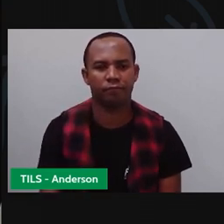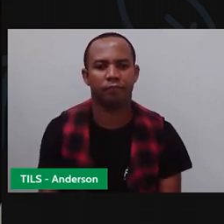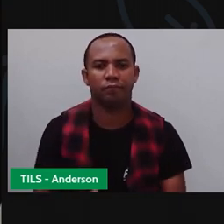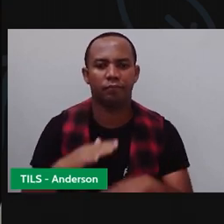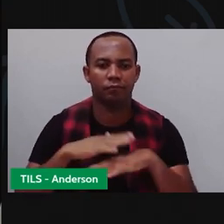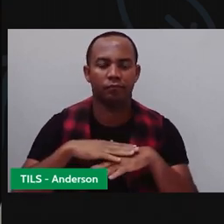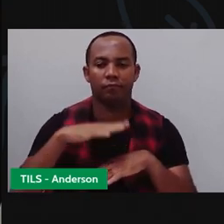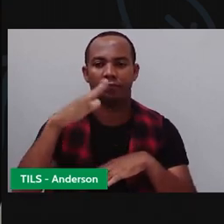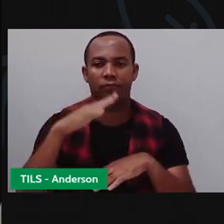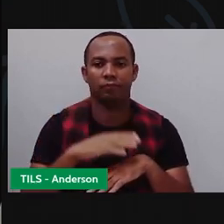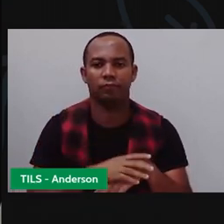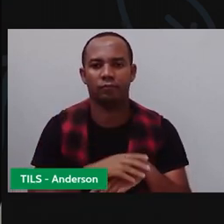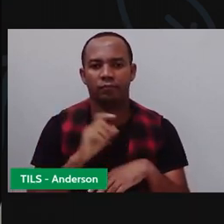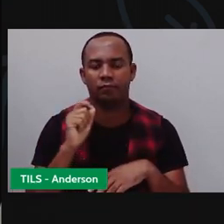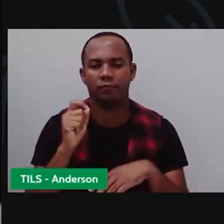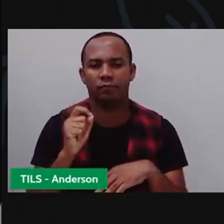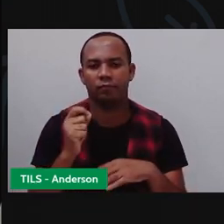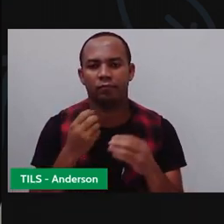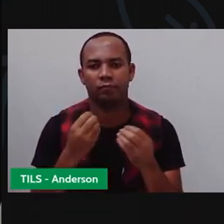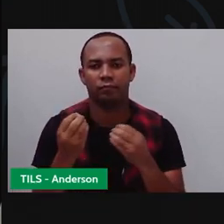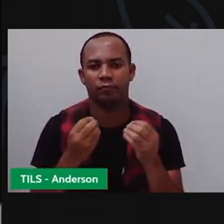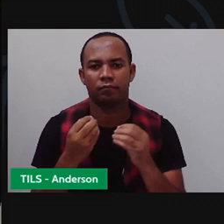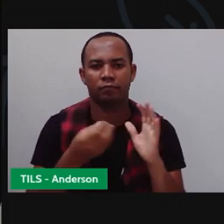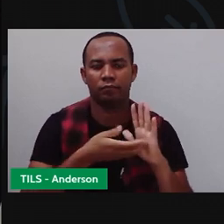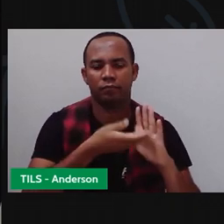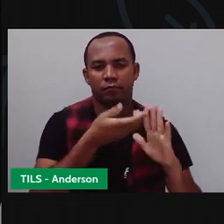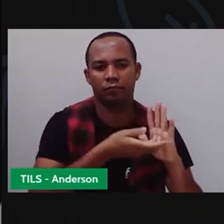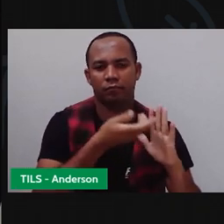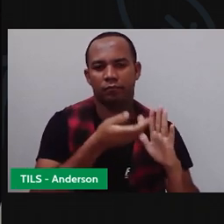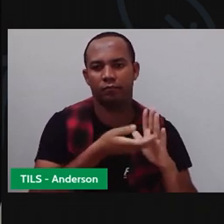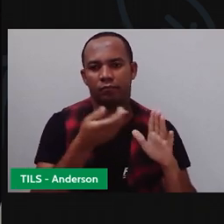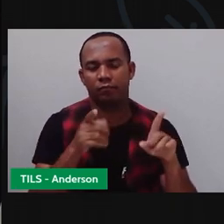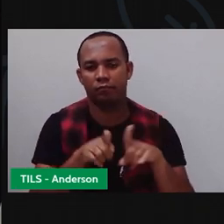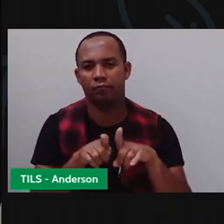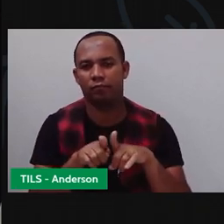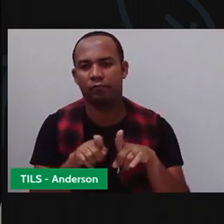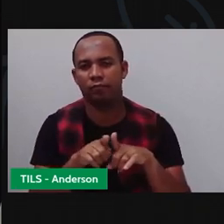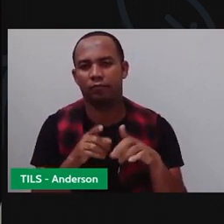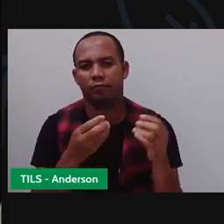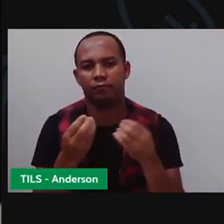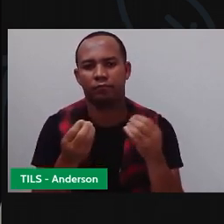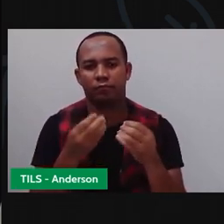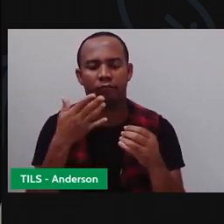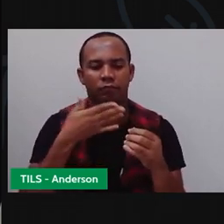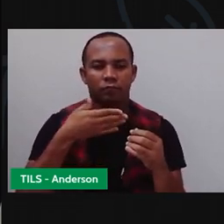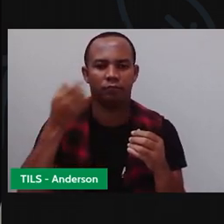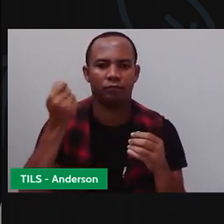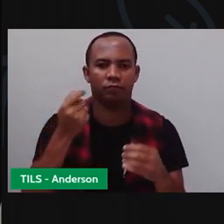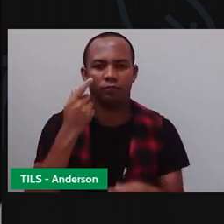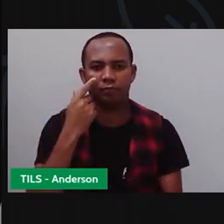maior, mas vocês já estão tirando isso aqui tudo de letra, certo? Vamos melhorar.